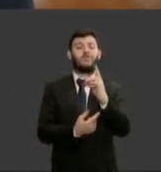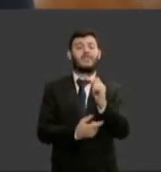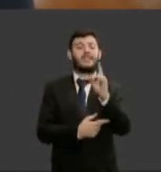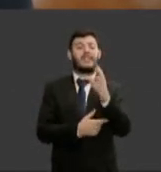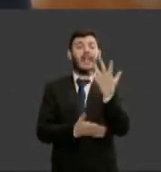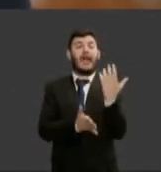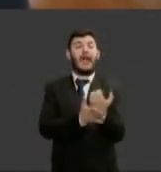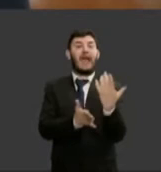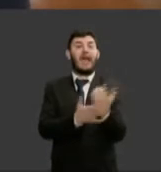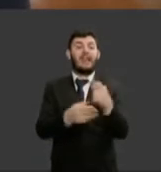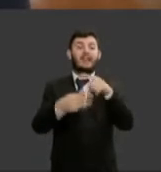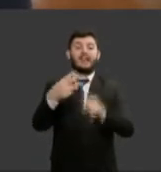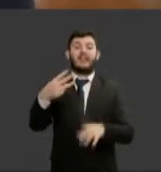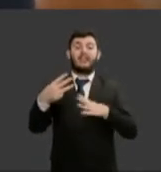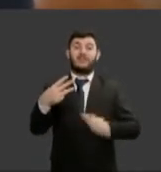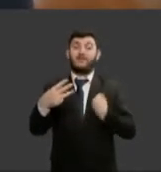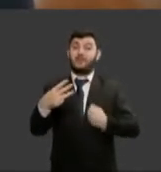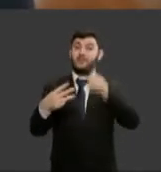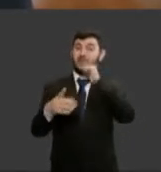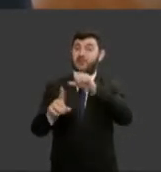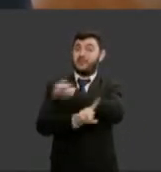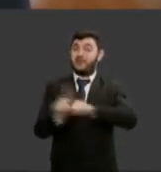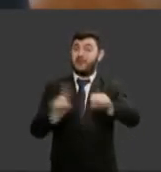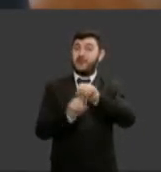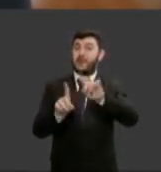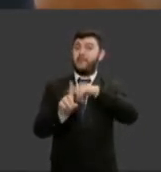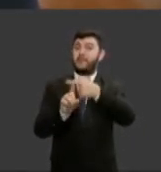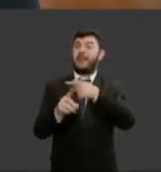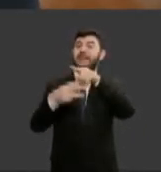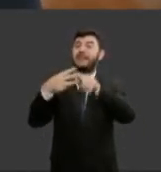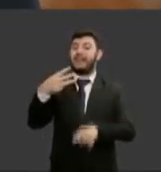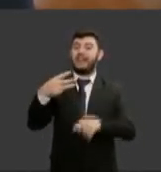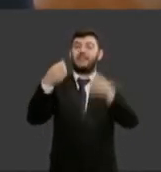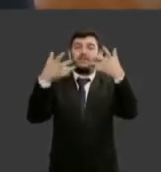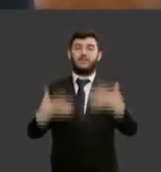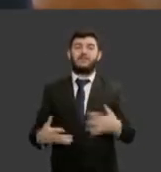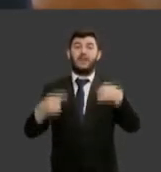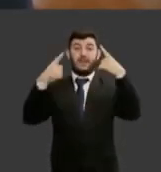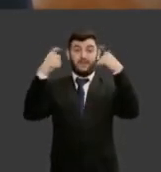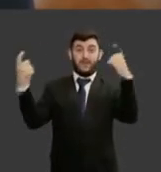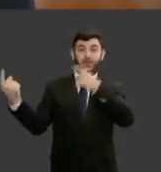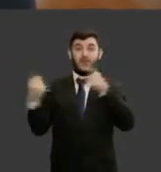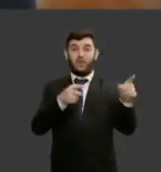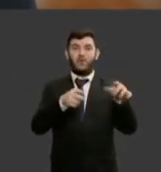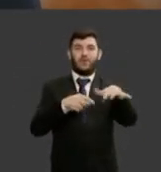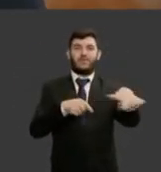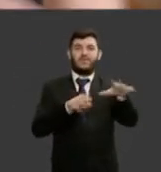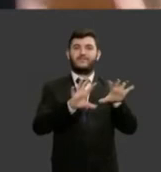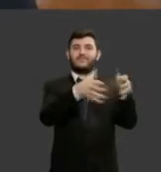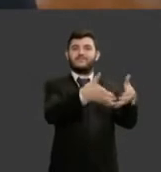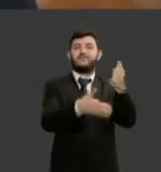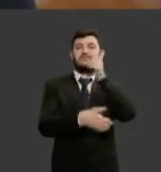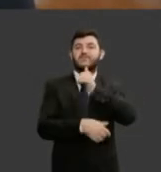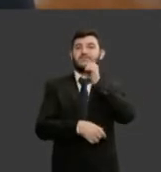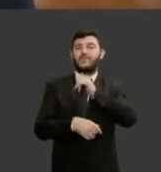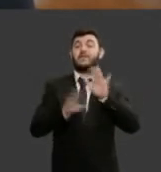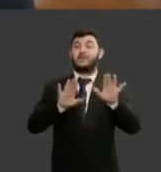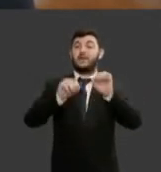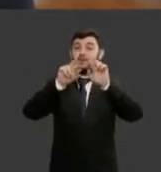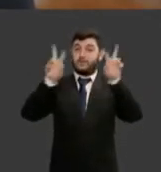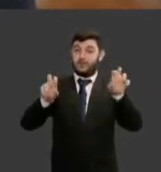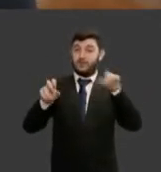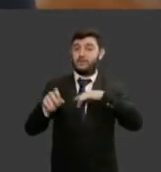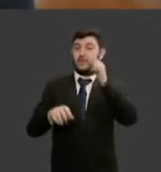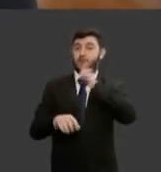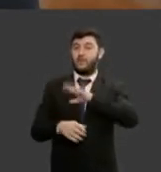depois mais três dados sobre a questão da violência contra a mulher os três primeiros dados sobre a condição da mulher na sociedade